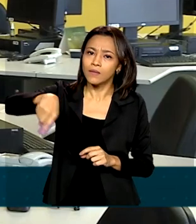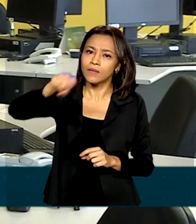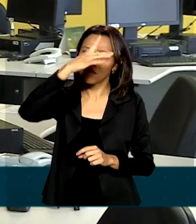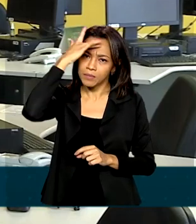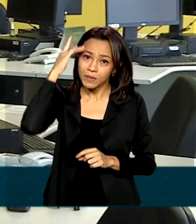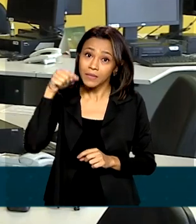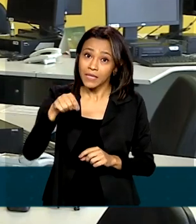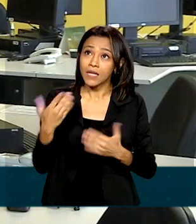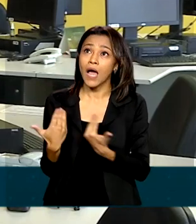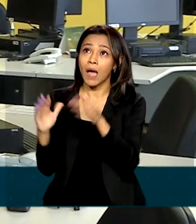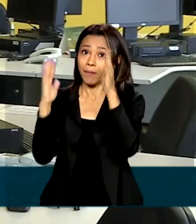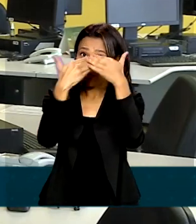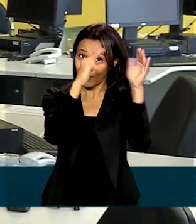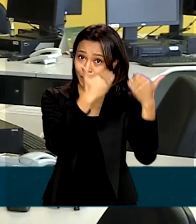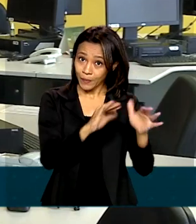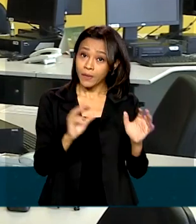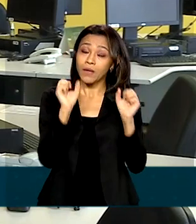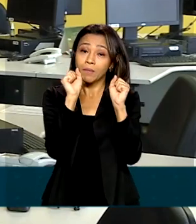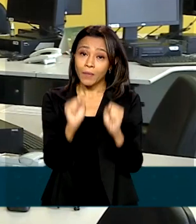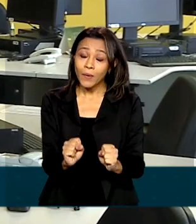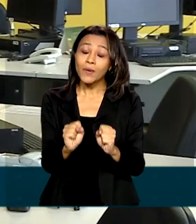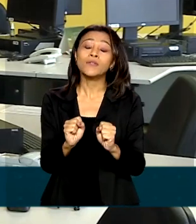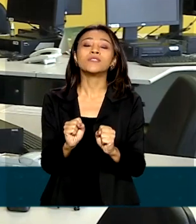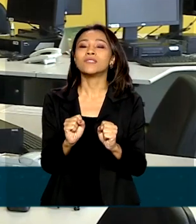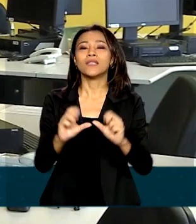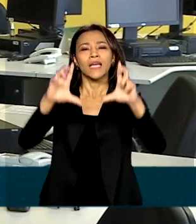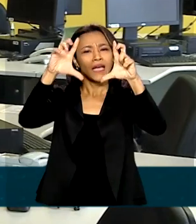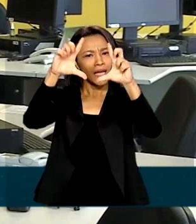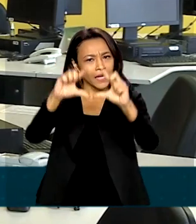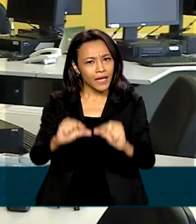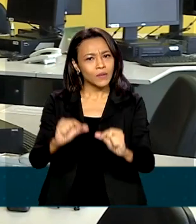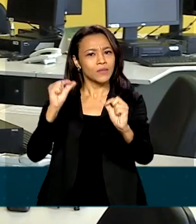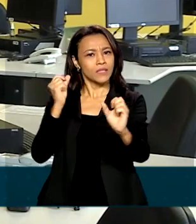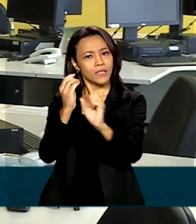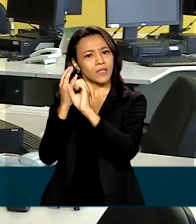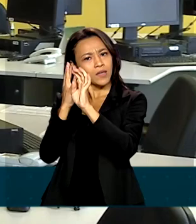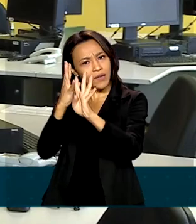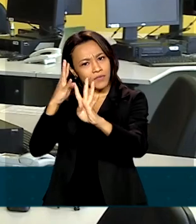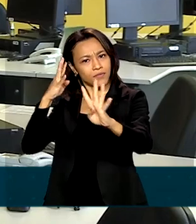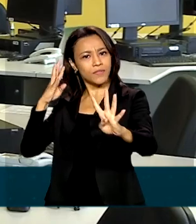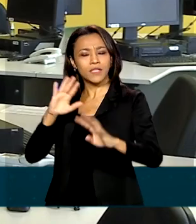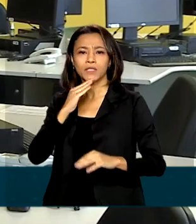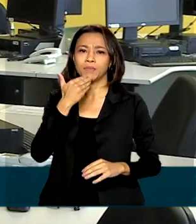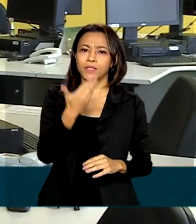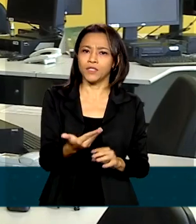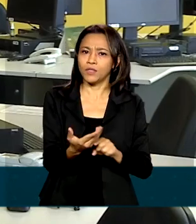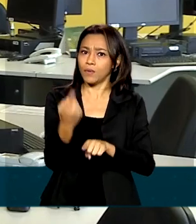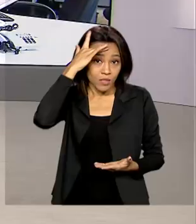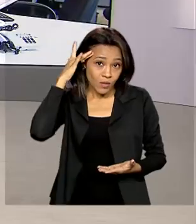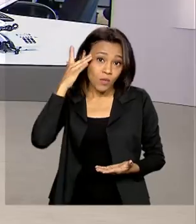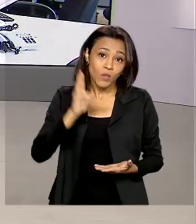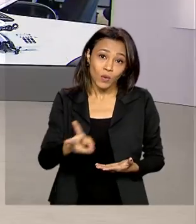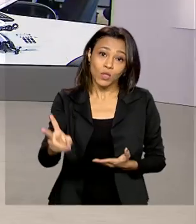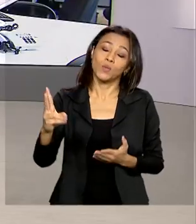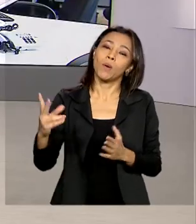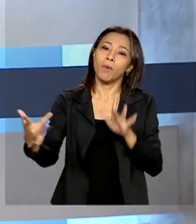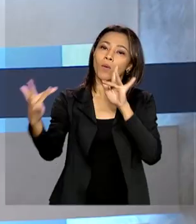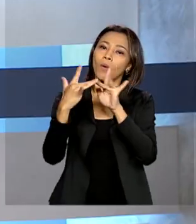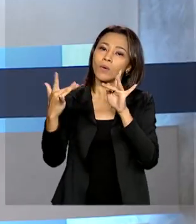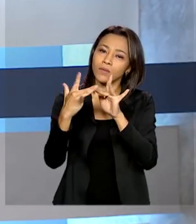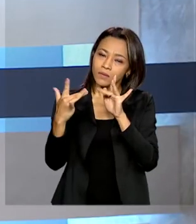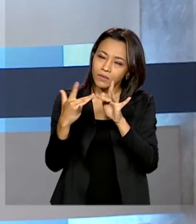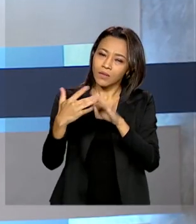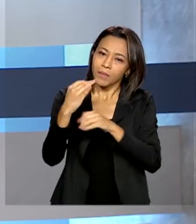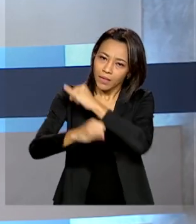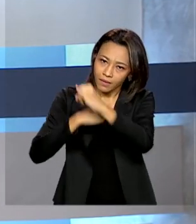essa reabertura pode ajudar a reduzir a fila de pedidos acumulados. Renata. Obrigada. Bom dia para